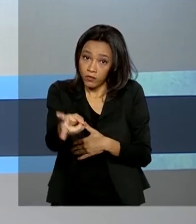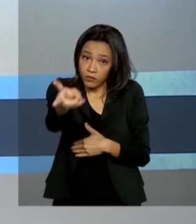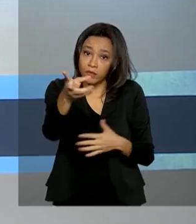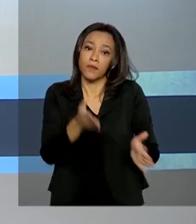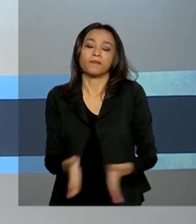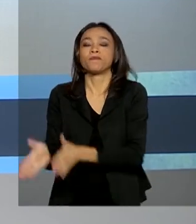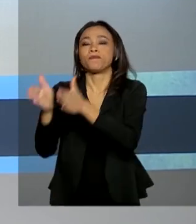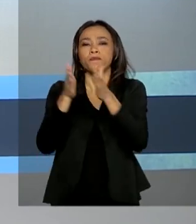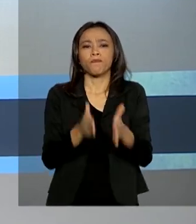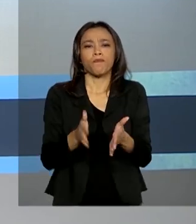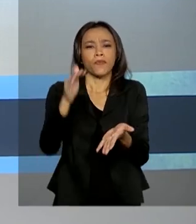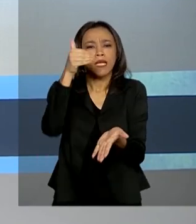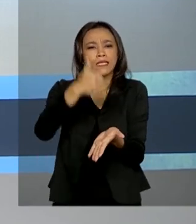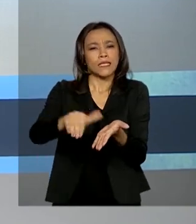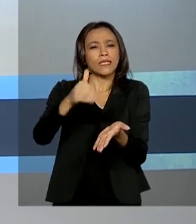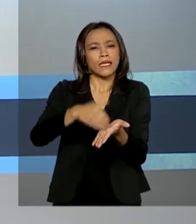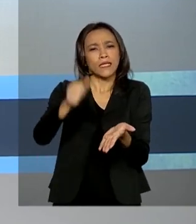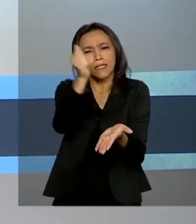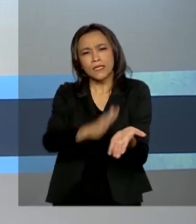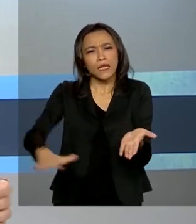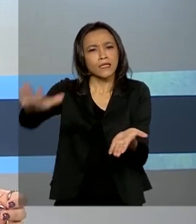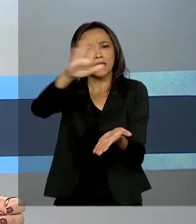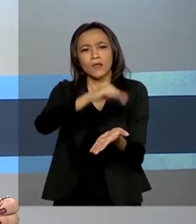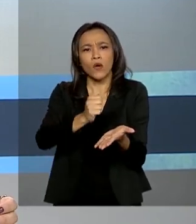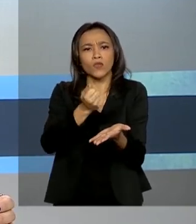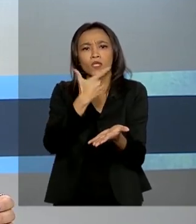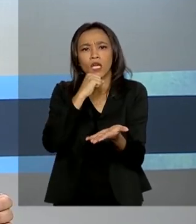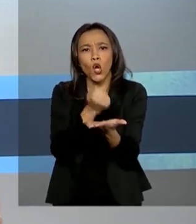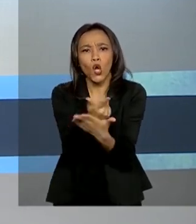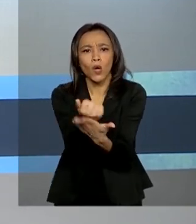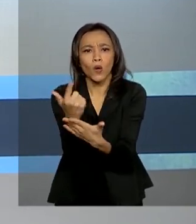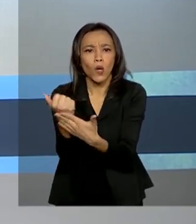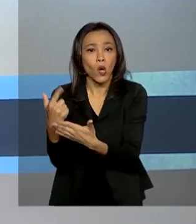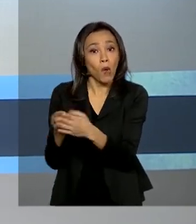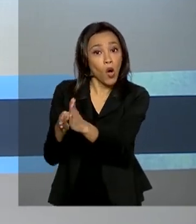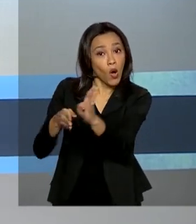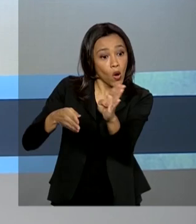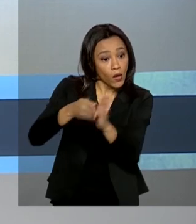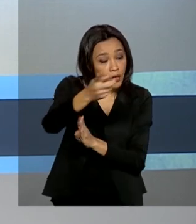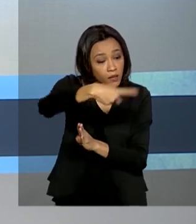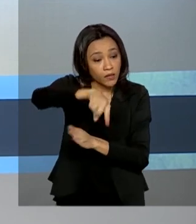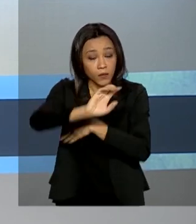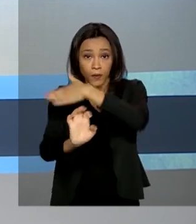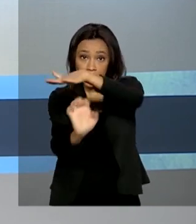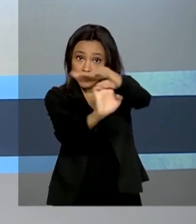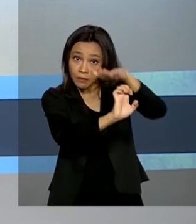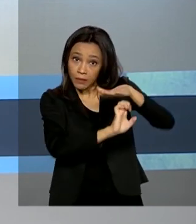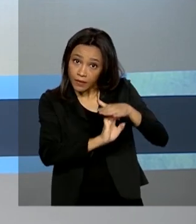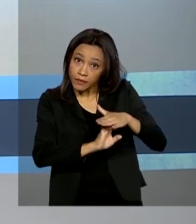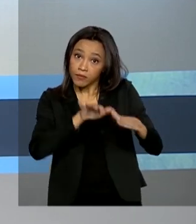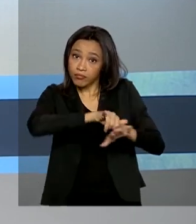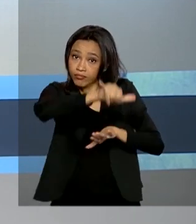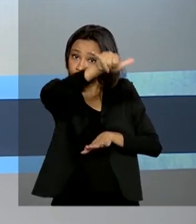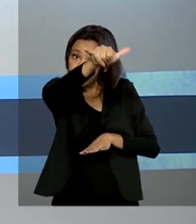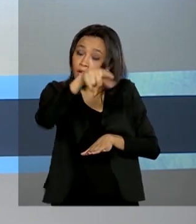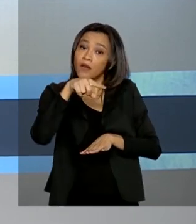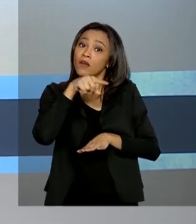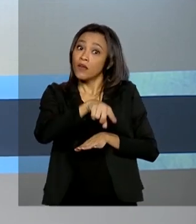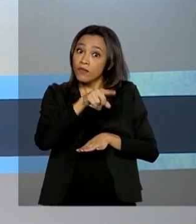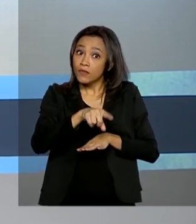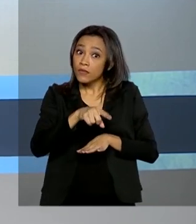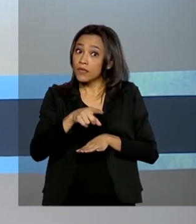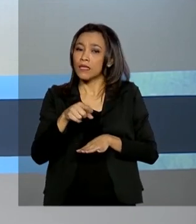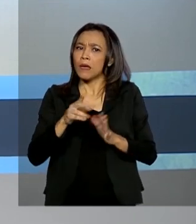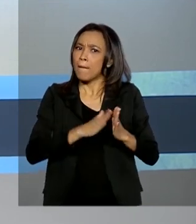A Secretaria Nacional do Consumidor recomendou às empresas aéreas a prorrogação imediata do prazo de expiração dos pontos